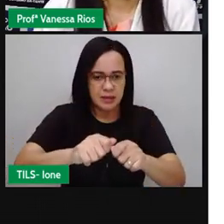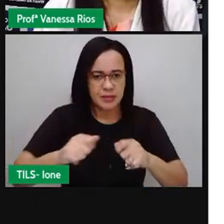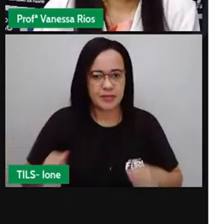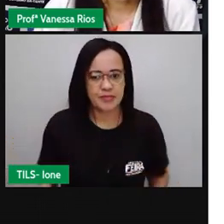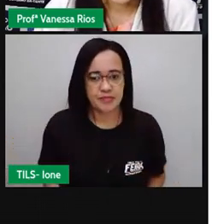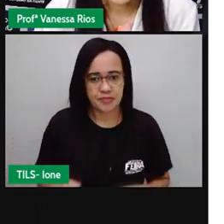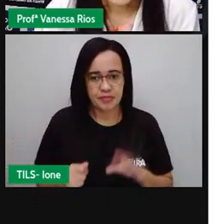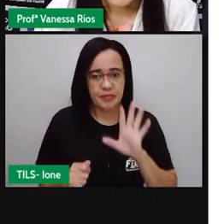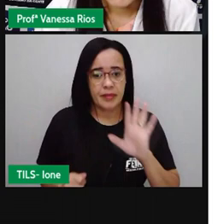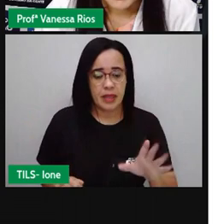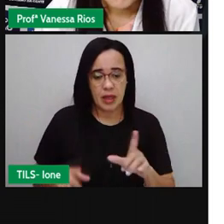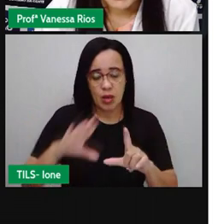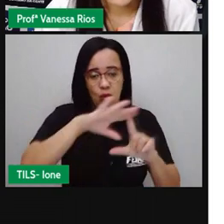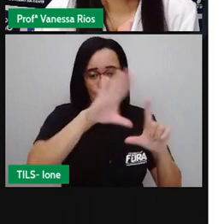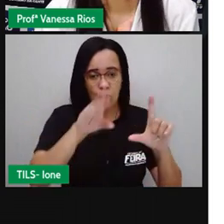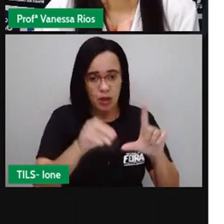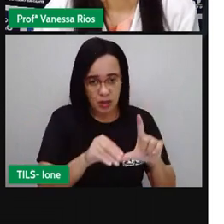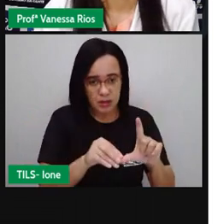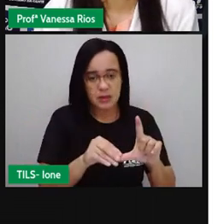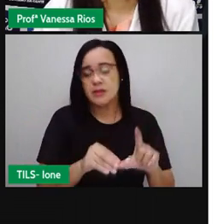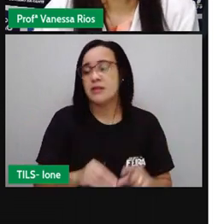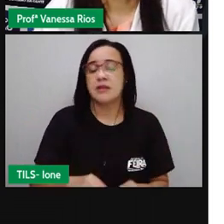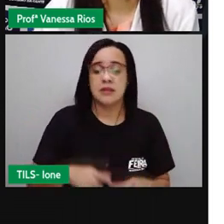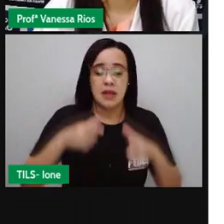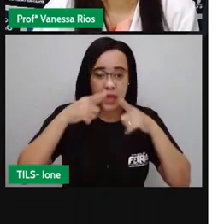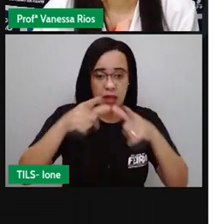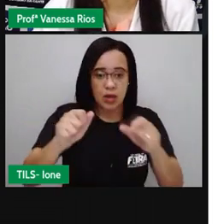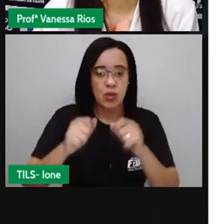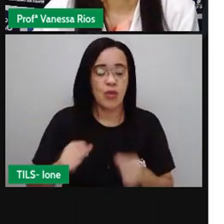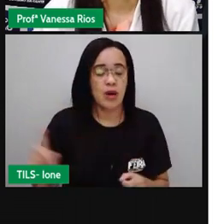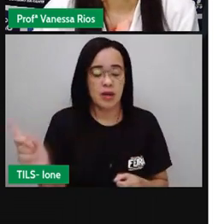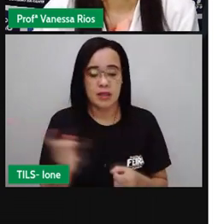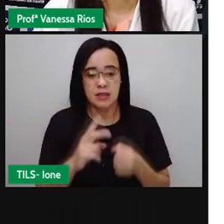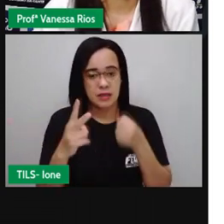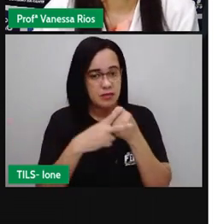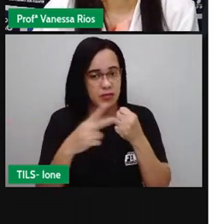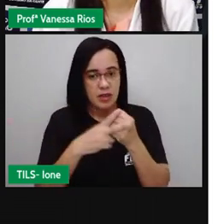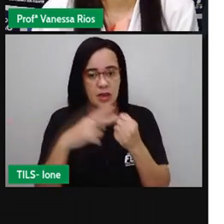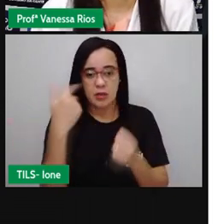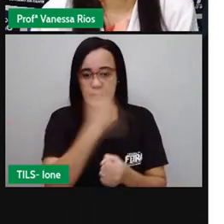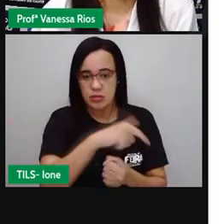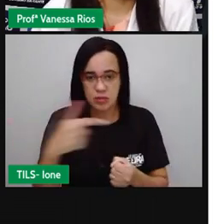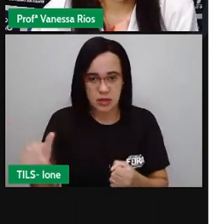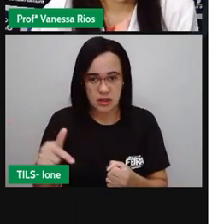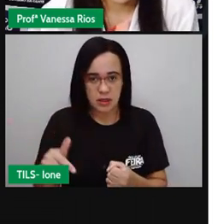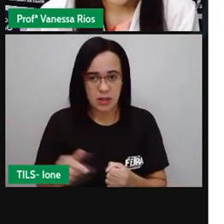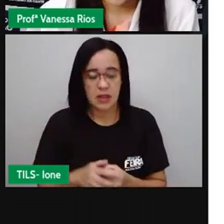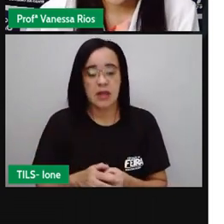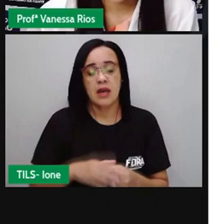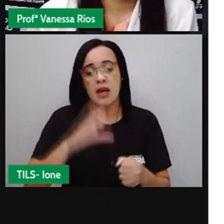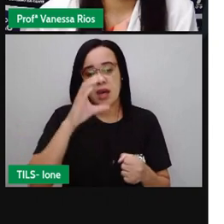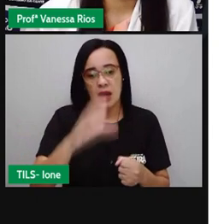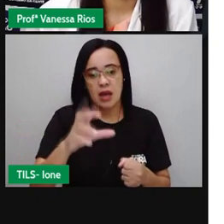predomina a linguagem não verbal as crônicas predominam a linguagem verbal.